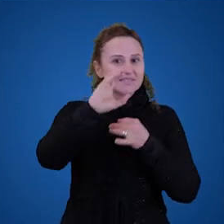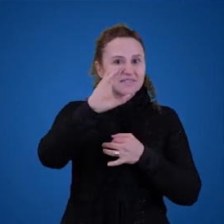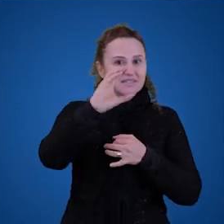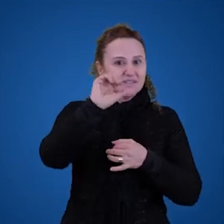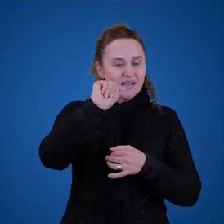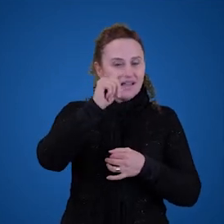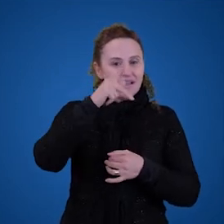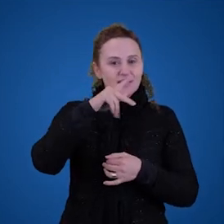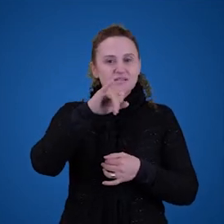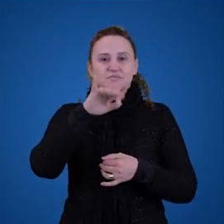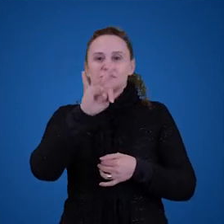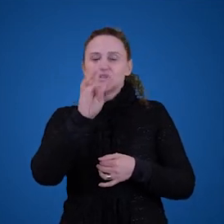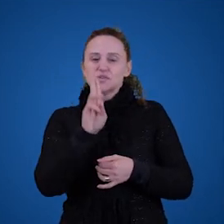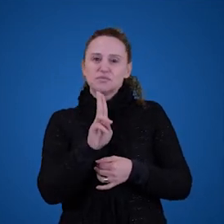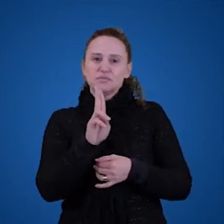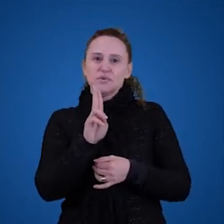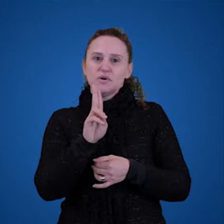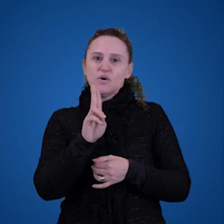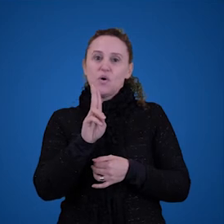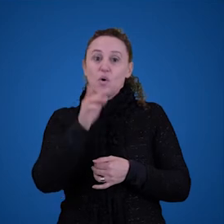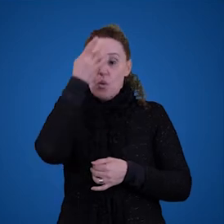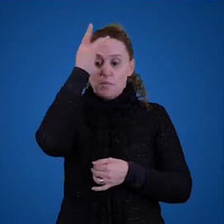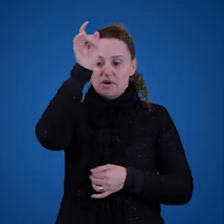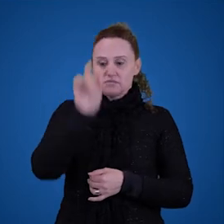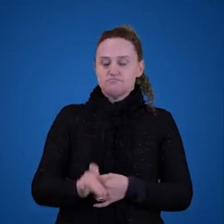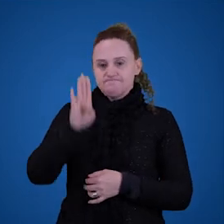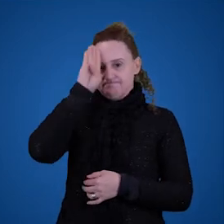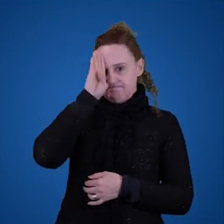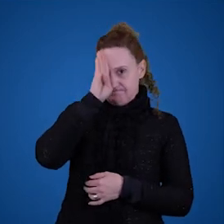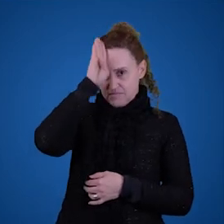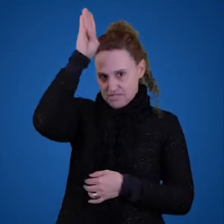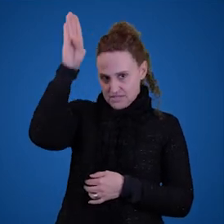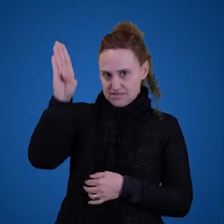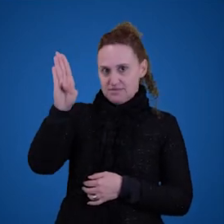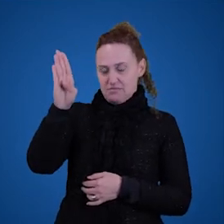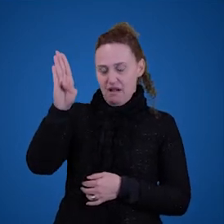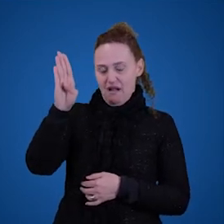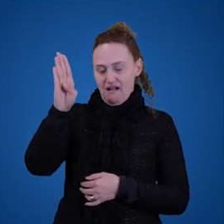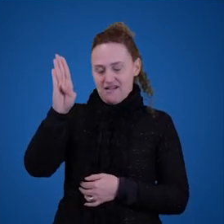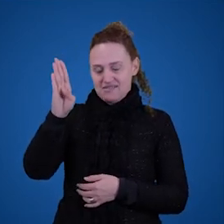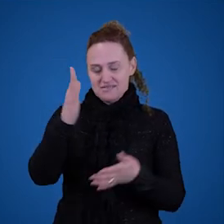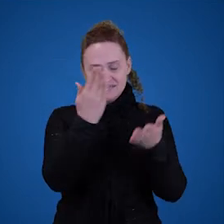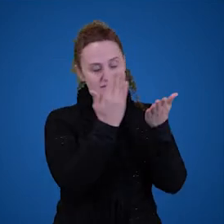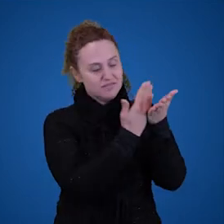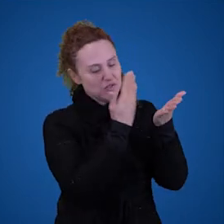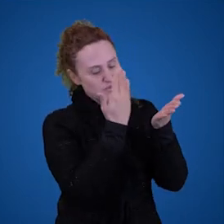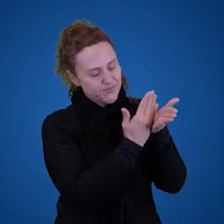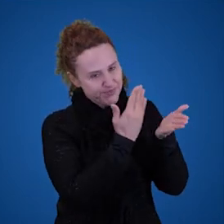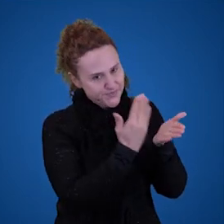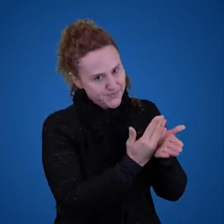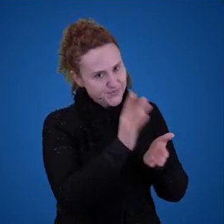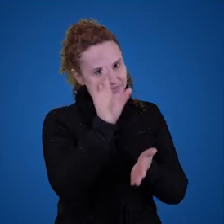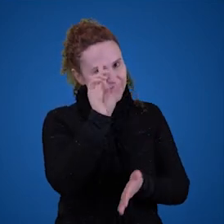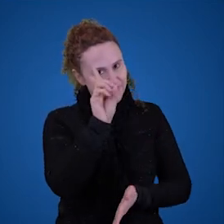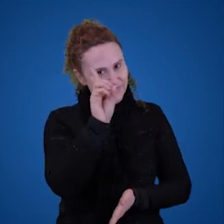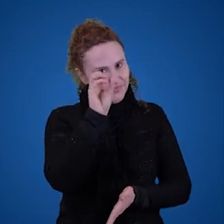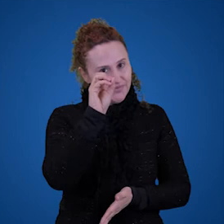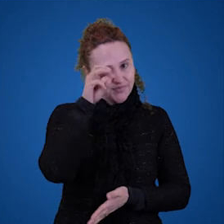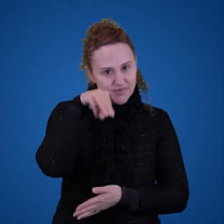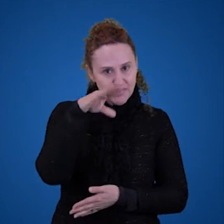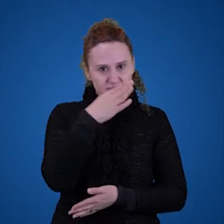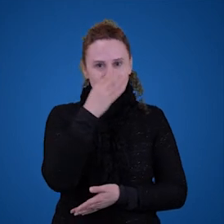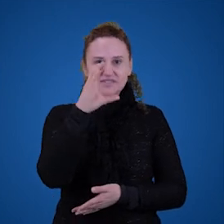principal da obra Don Casmurro de Machado de Assis essa é outra descrição definida só que Bentinho não